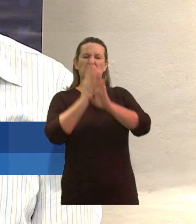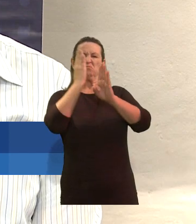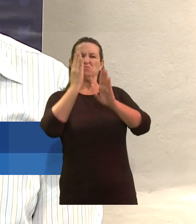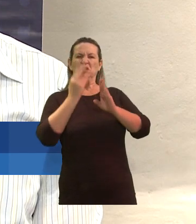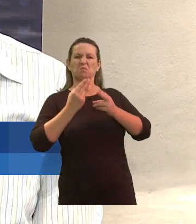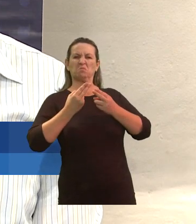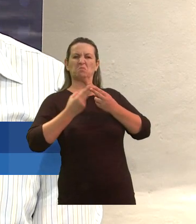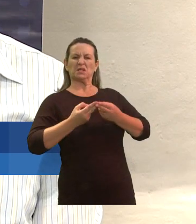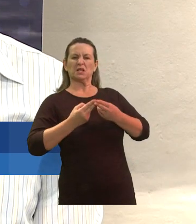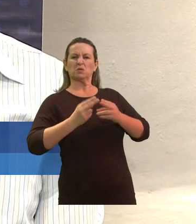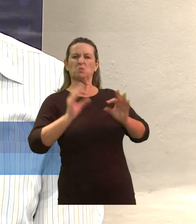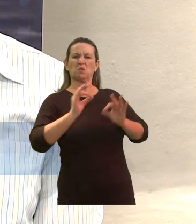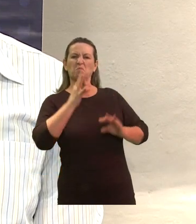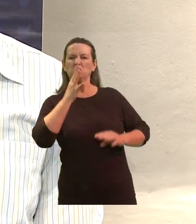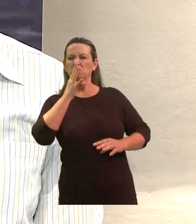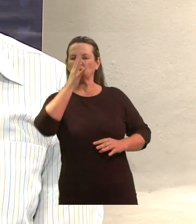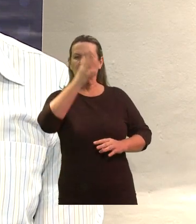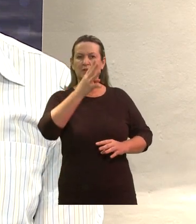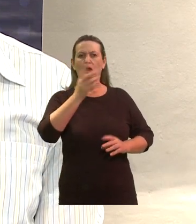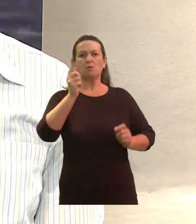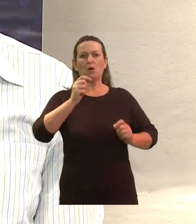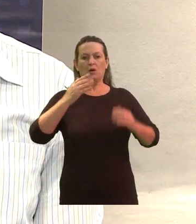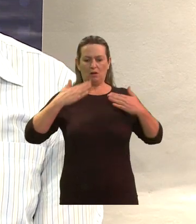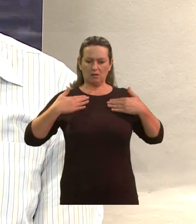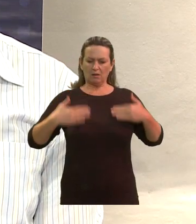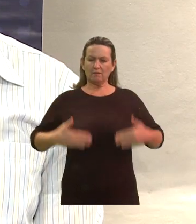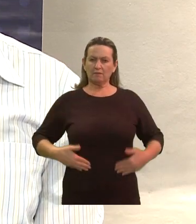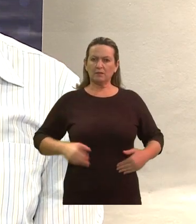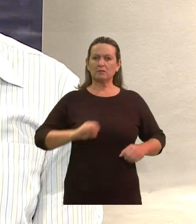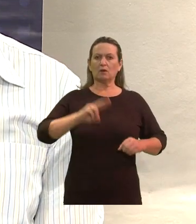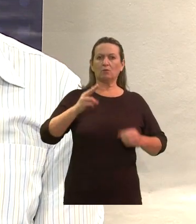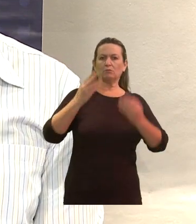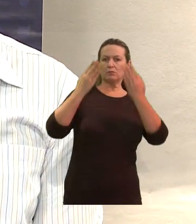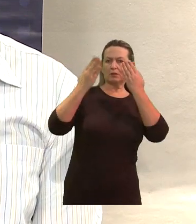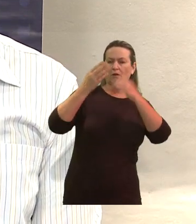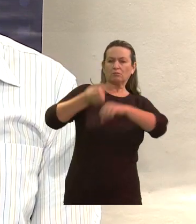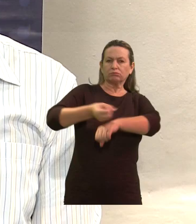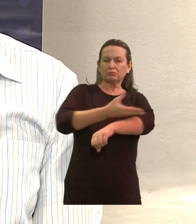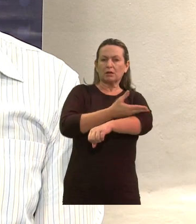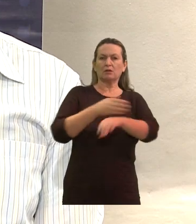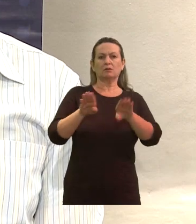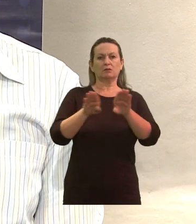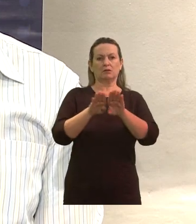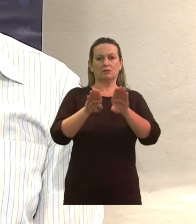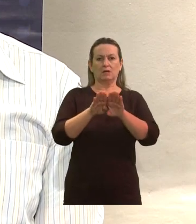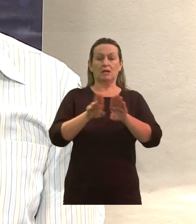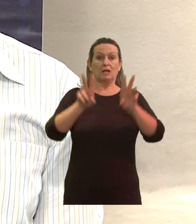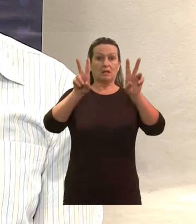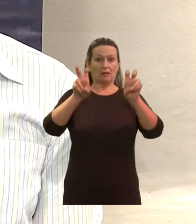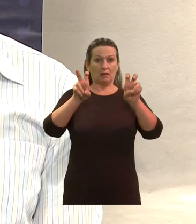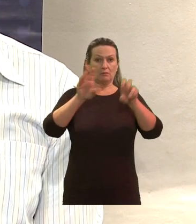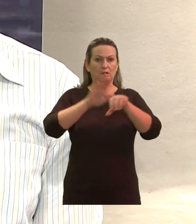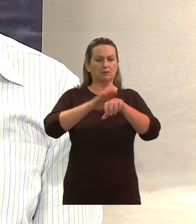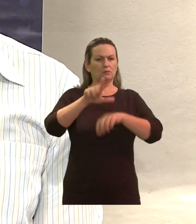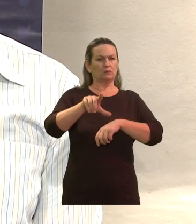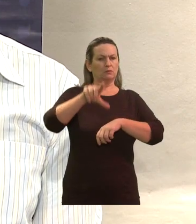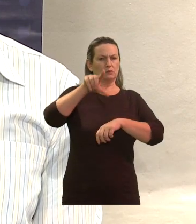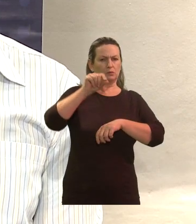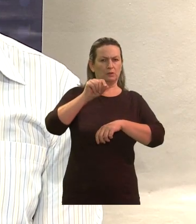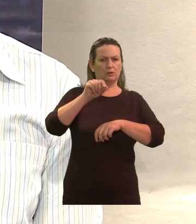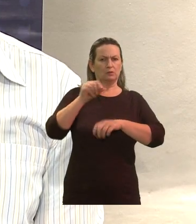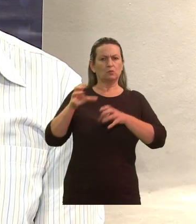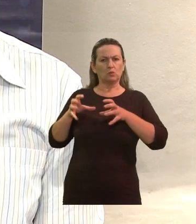geralmente podem ser tanto físicas quanto psicológicas. Esse tema foi escolhido